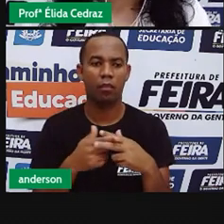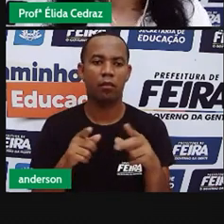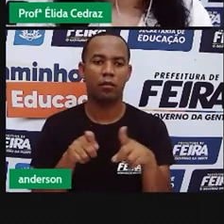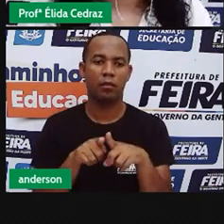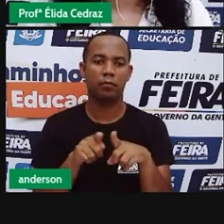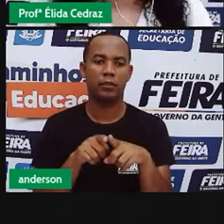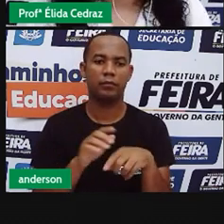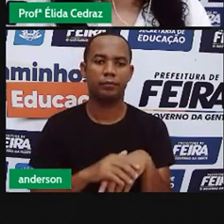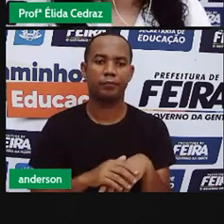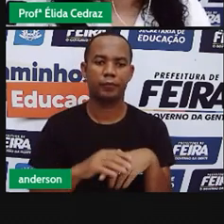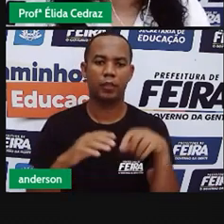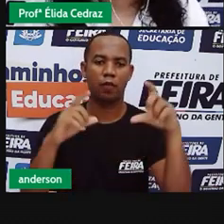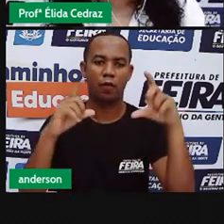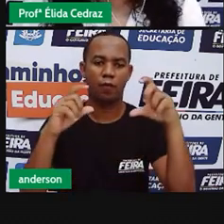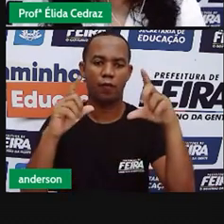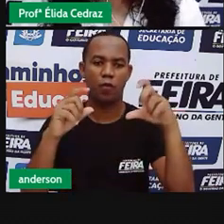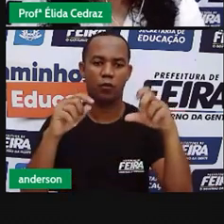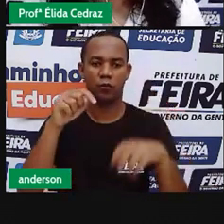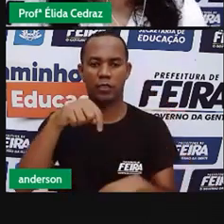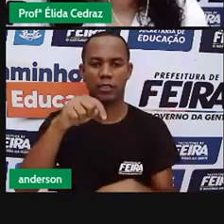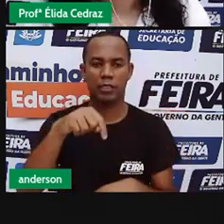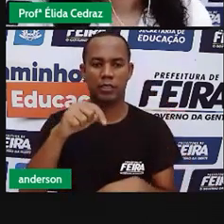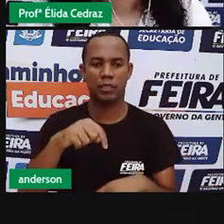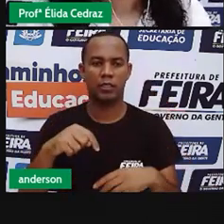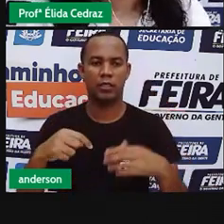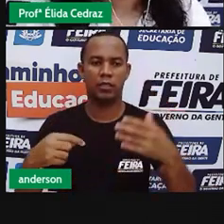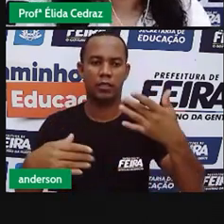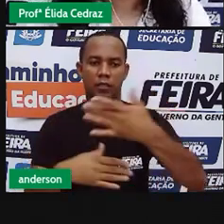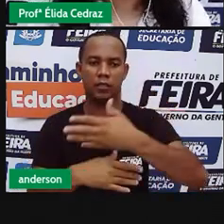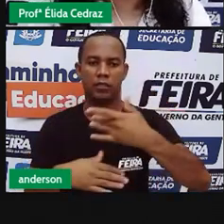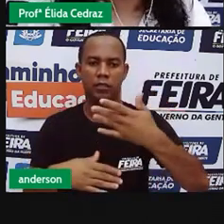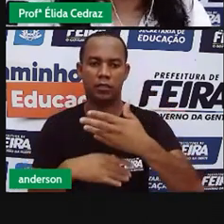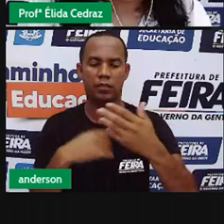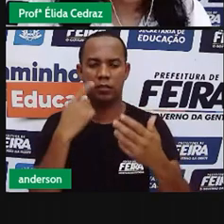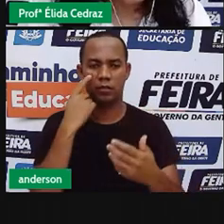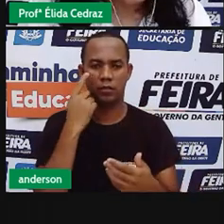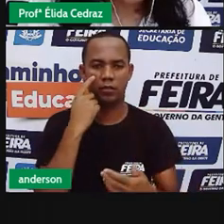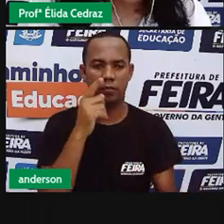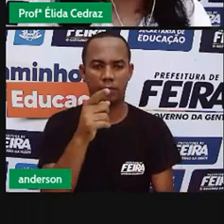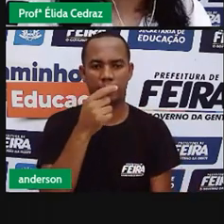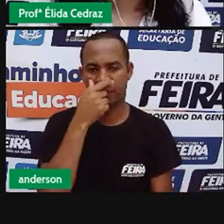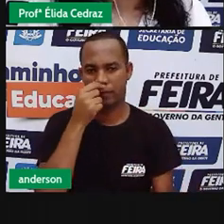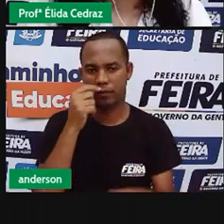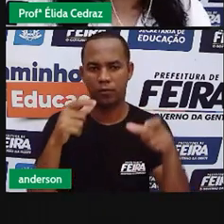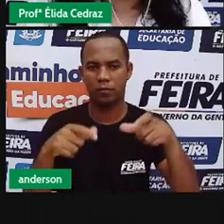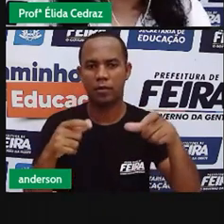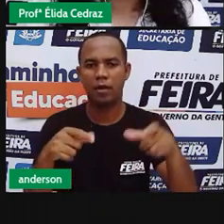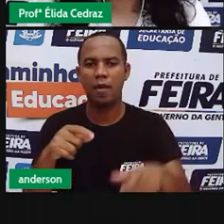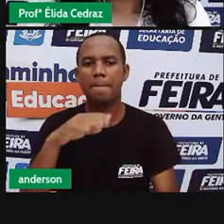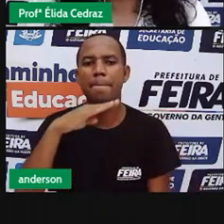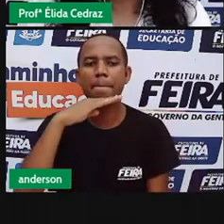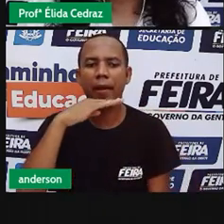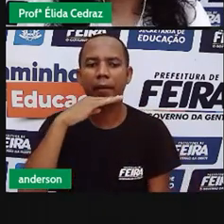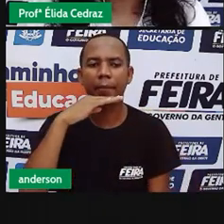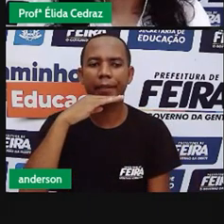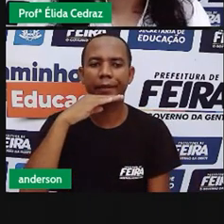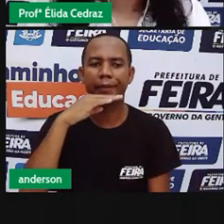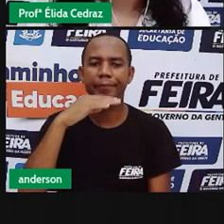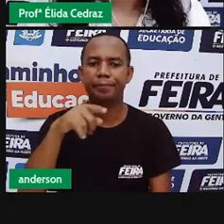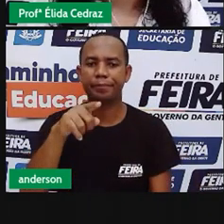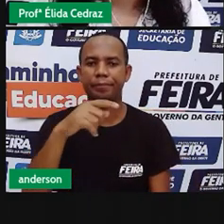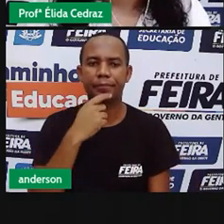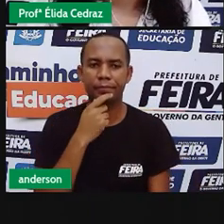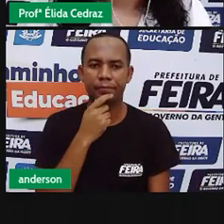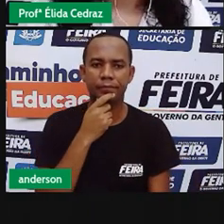Essas imagens são da nossa cidade, todas a própria gola do jornal da cor da cidade. No bairro Mangabeira,